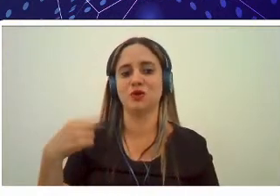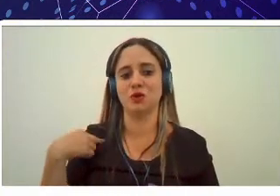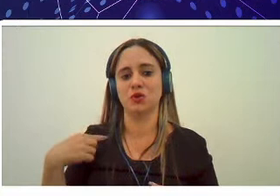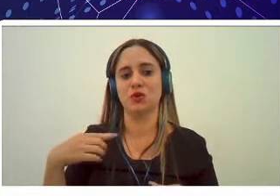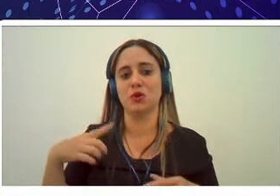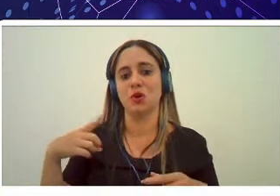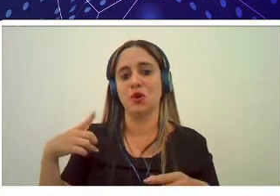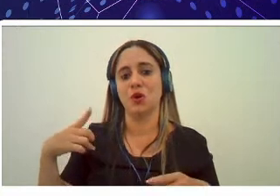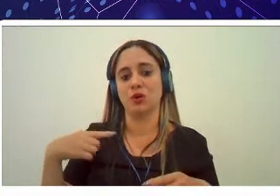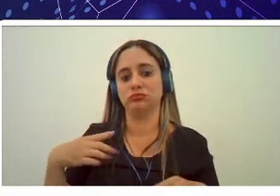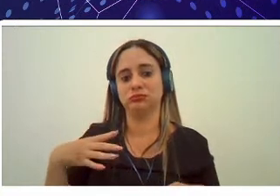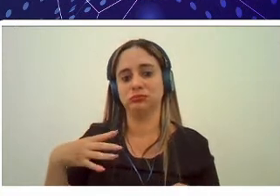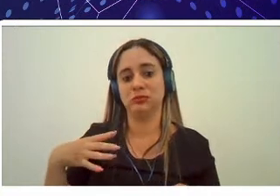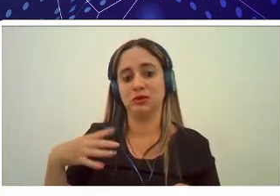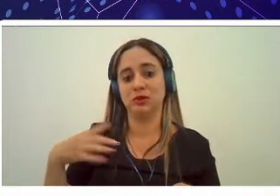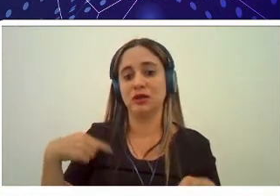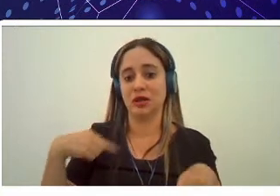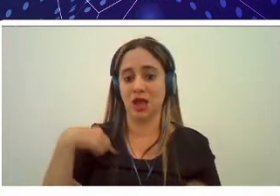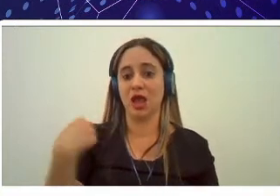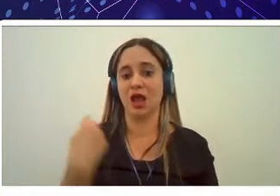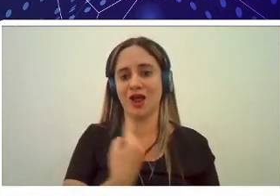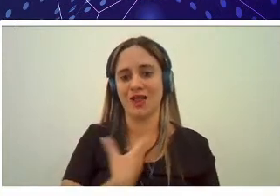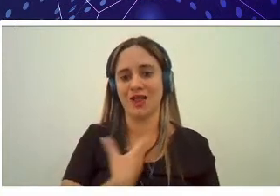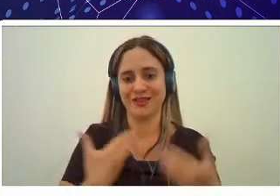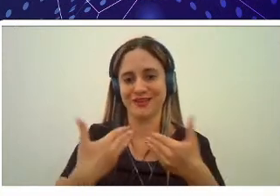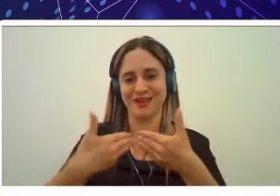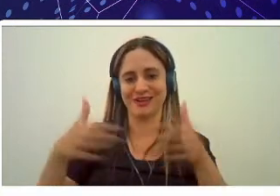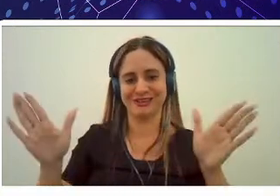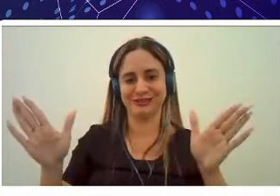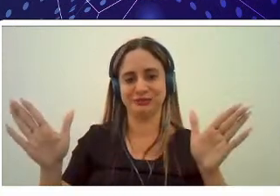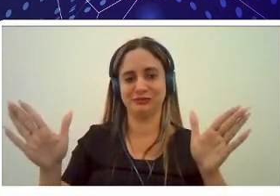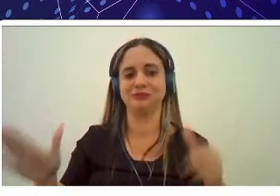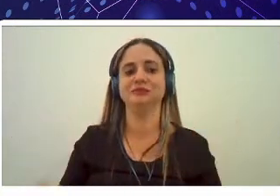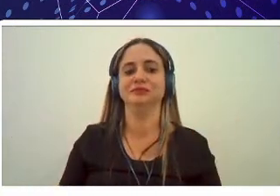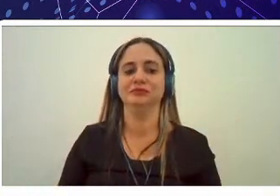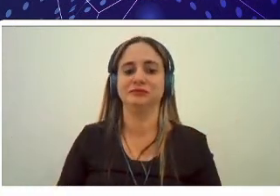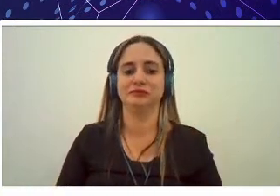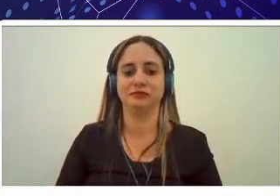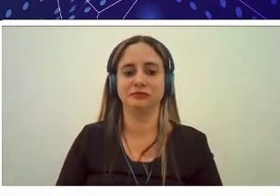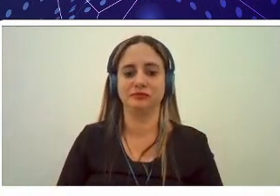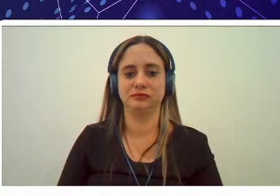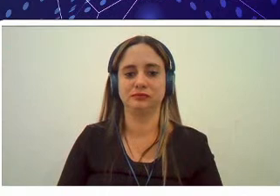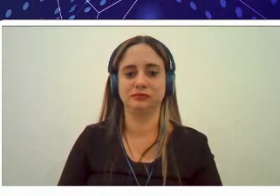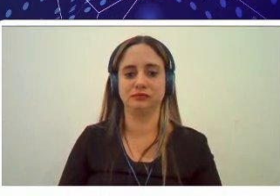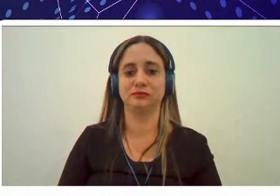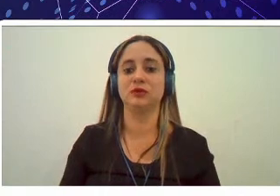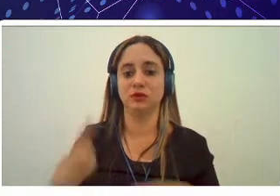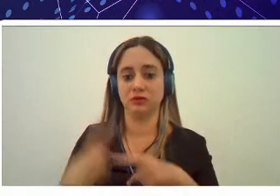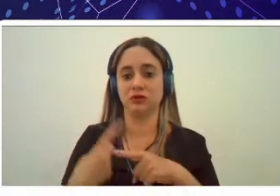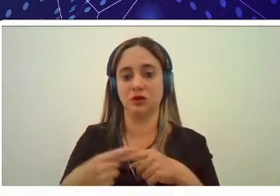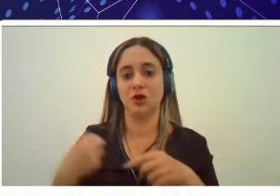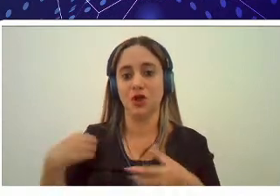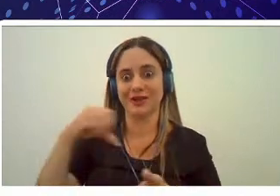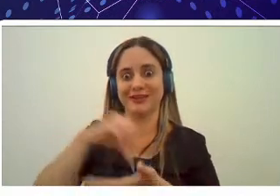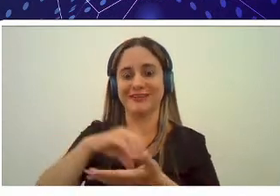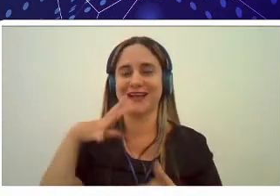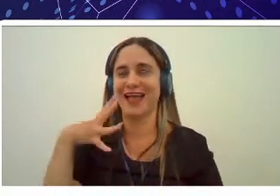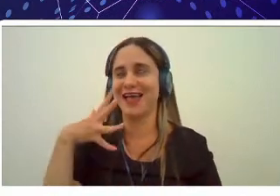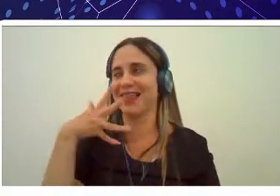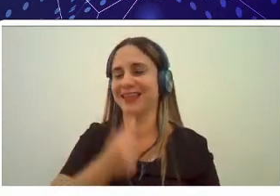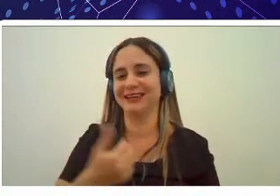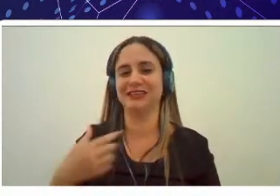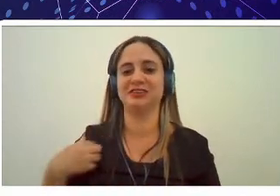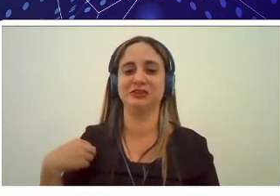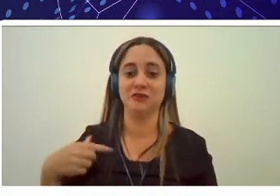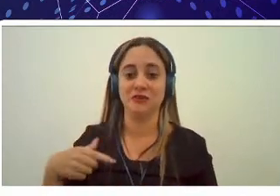mais breve possível e as nossas porteiras né professor estão abertas porque o nosso campus é lindo ele